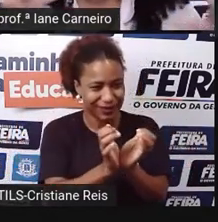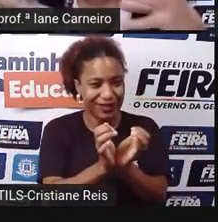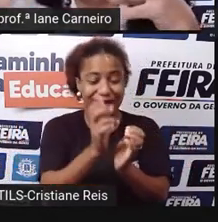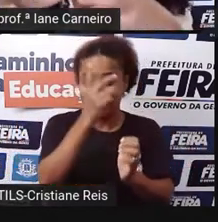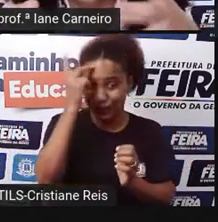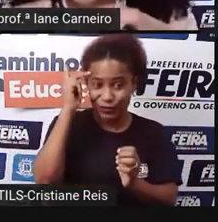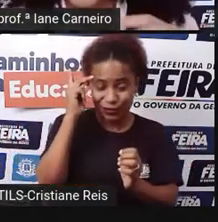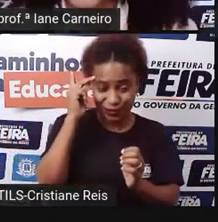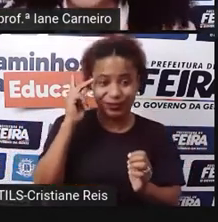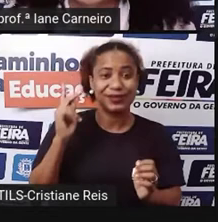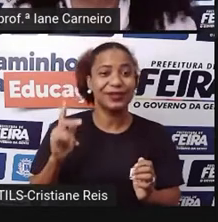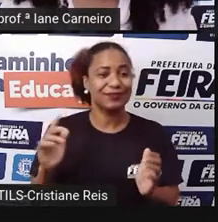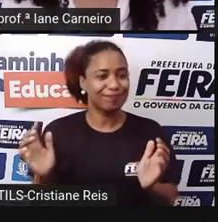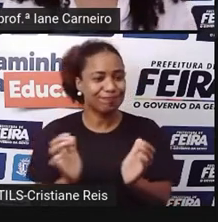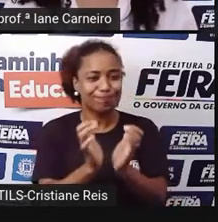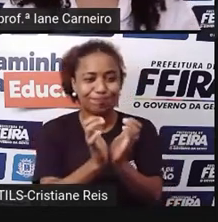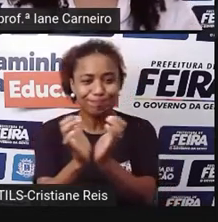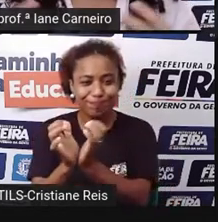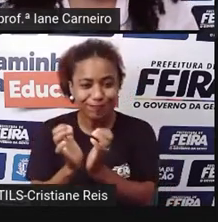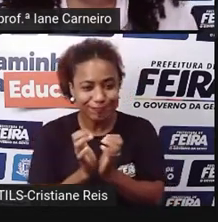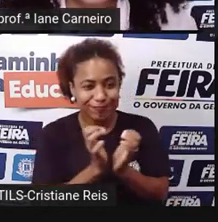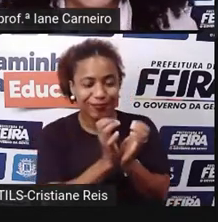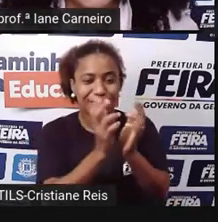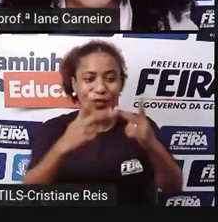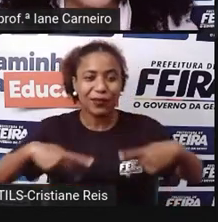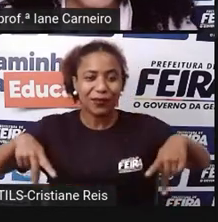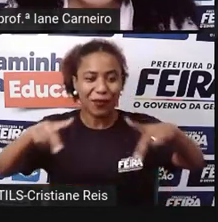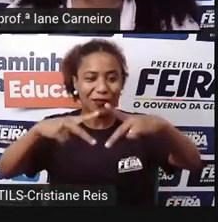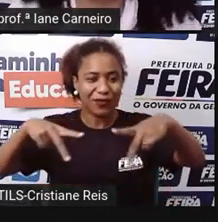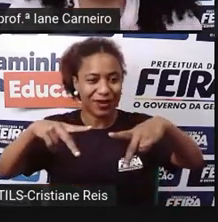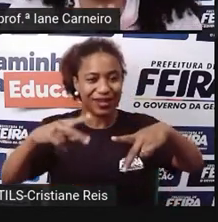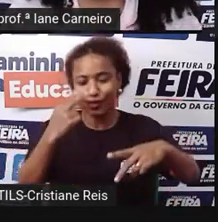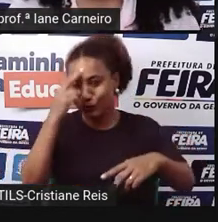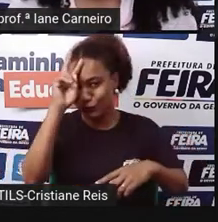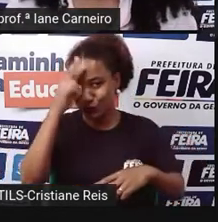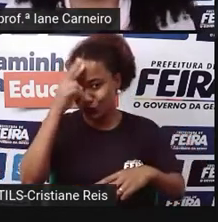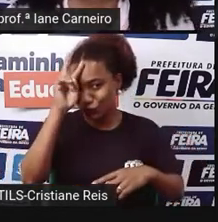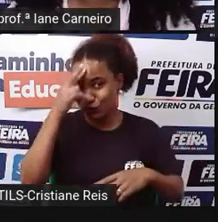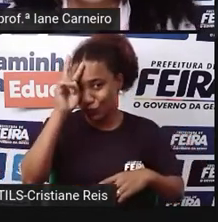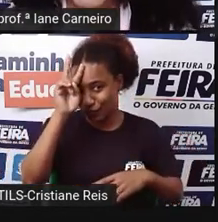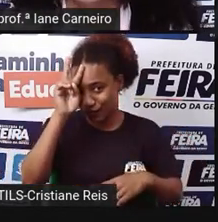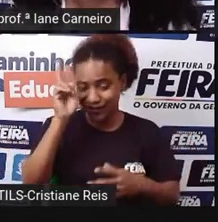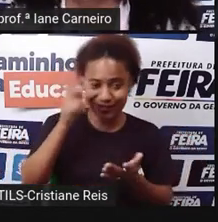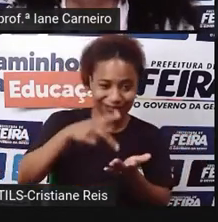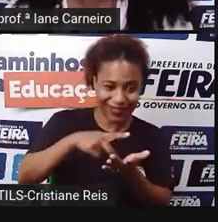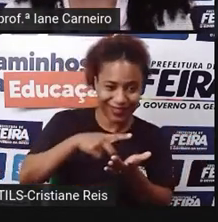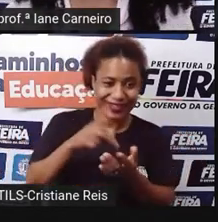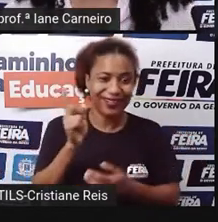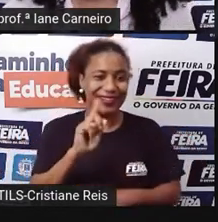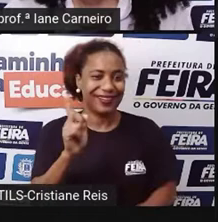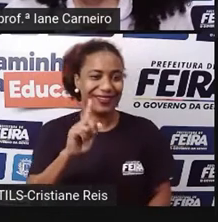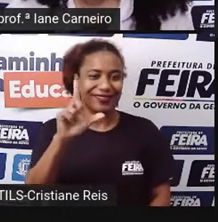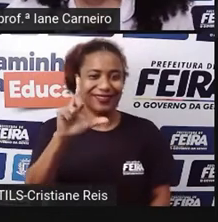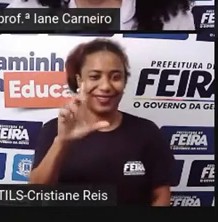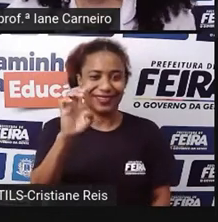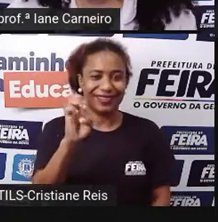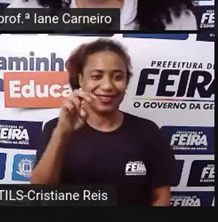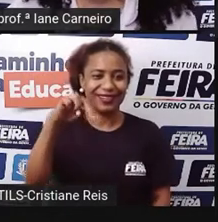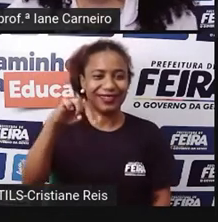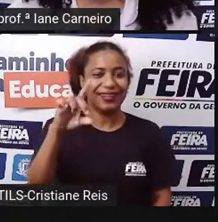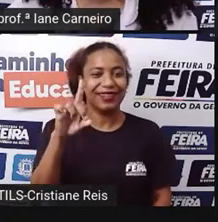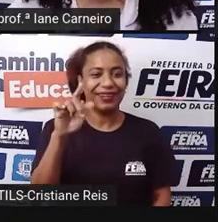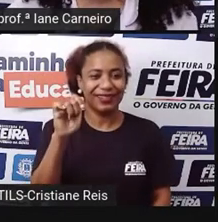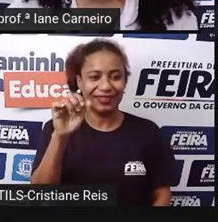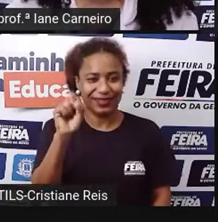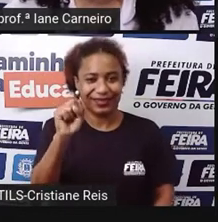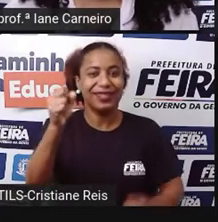onde tem pessoas juntinhas, sempre vão ter lendas, e a gente vai conversar um pouco sobre elas, tá bom? Então, vamos lá.